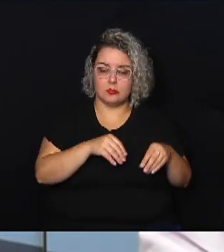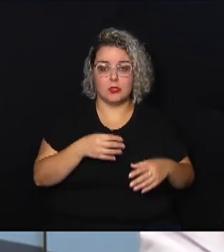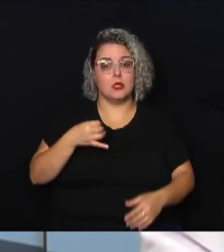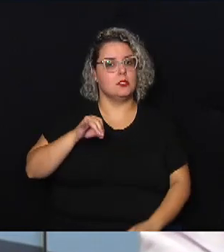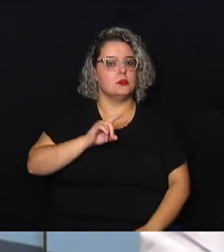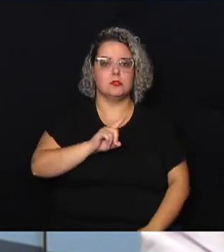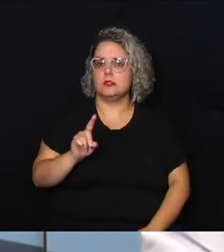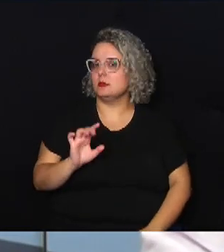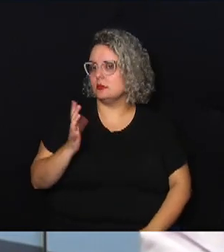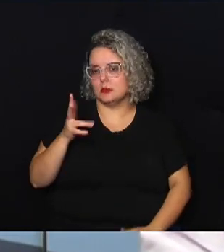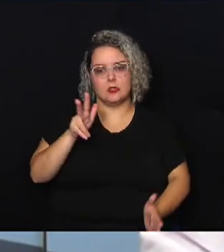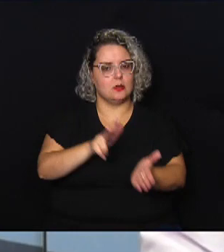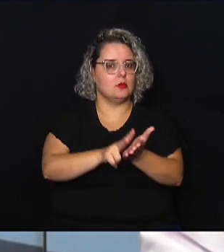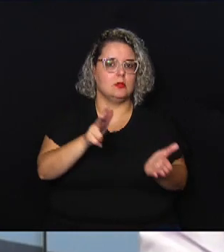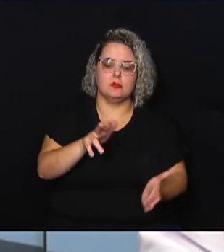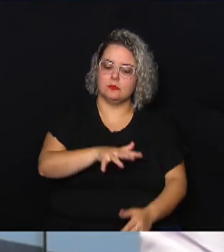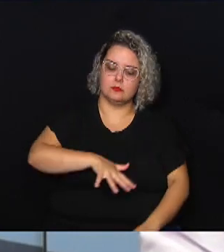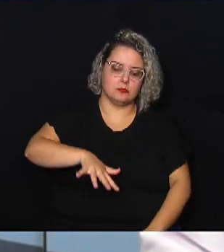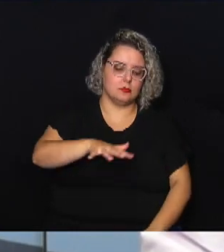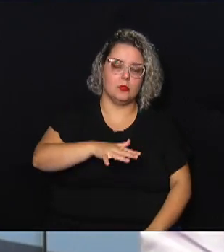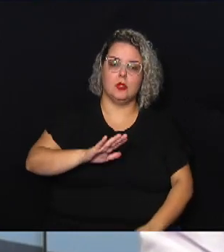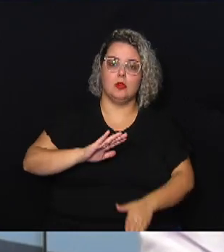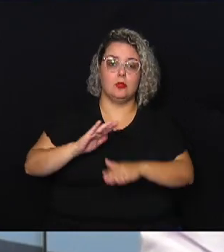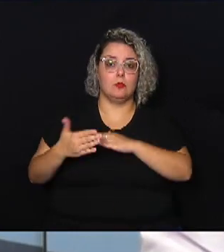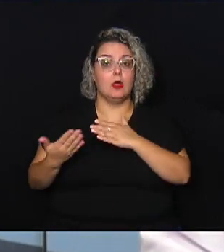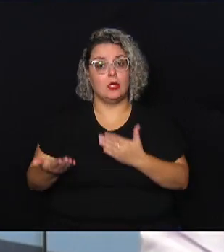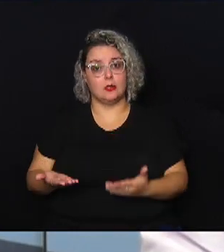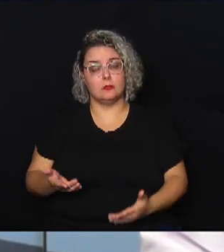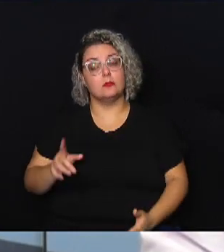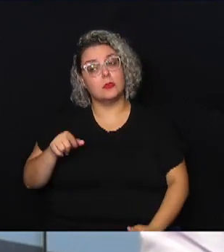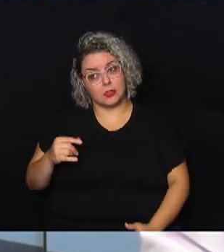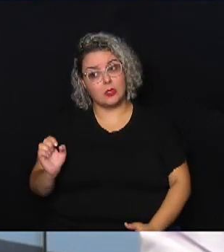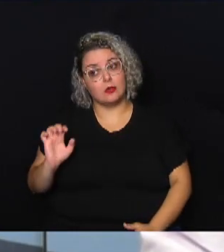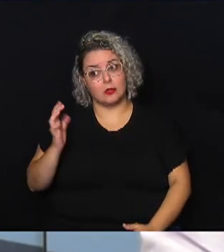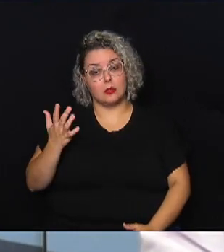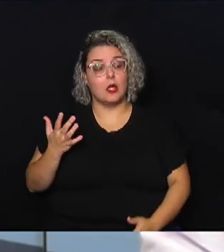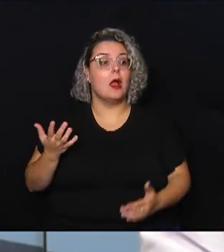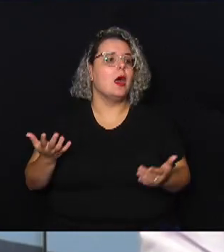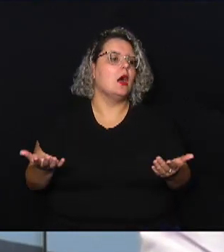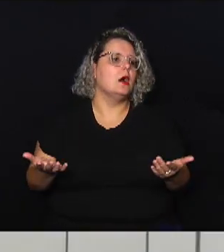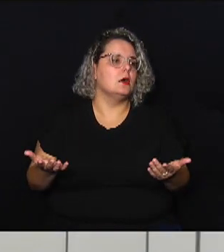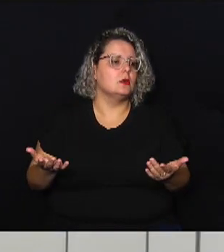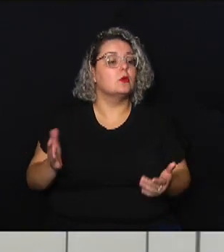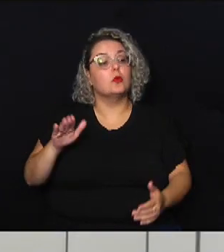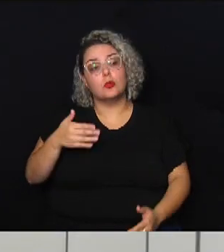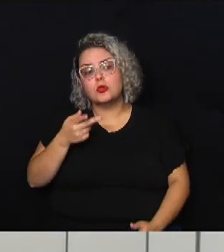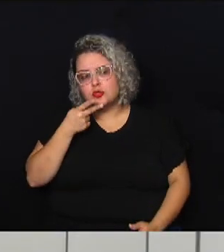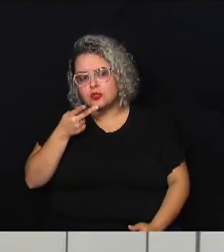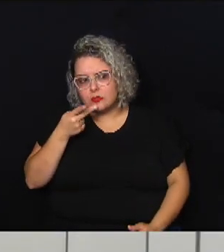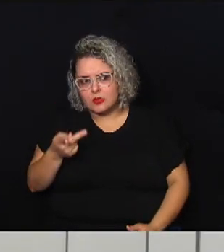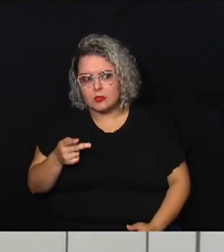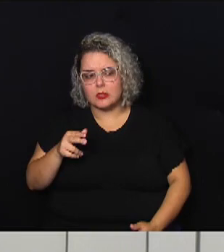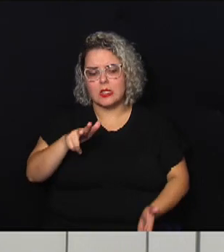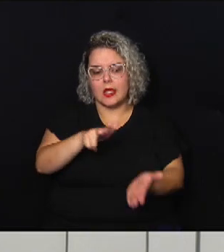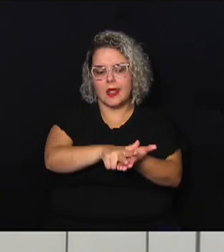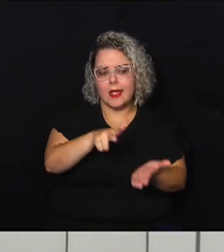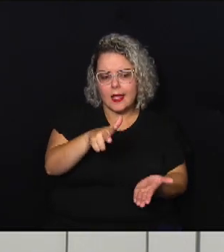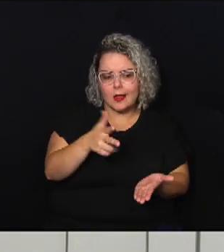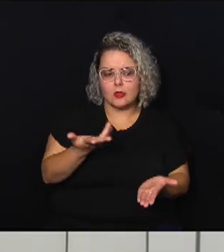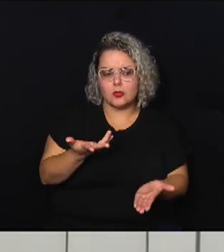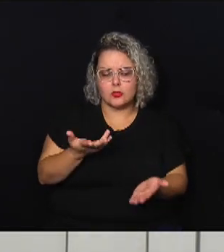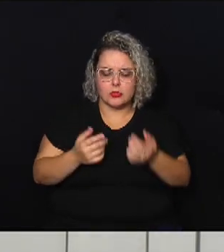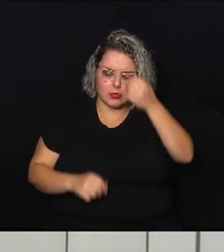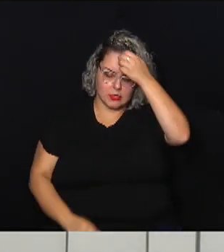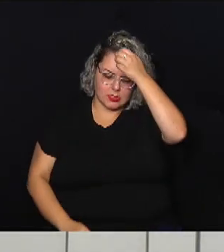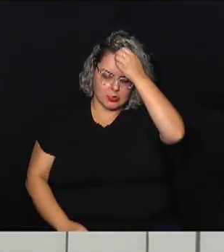vai acontecer a regularização daquele bairro. E isso acontece. Ah, então, quer dizer, quando você está falando nessa regularização, não é que